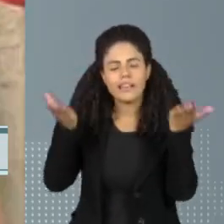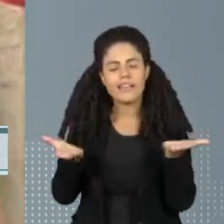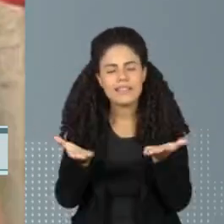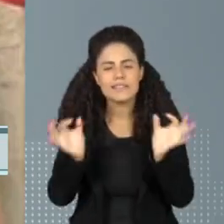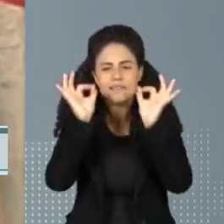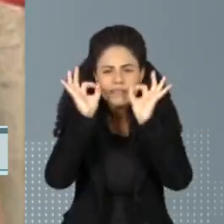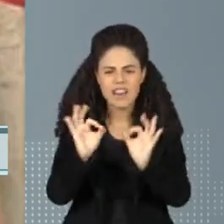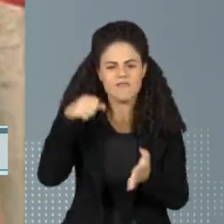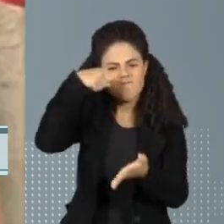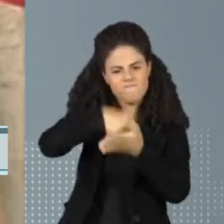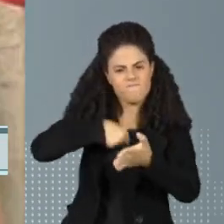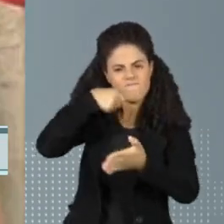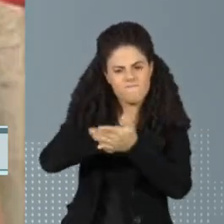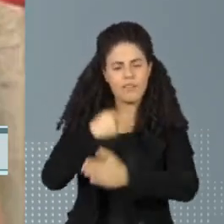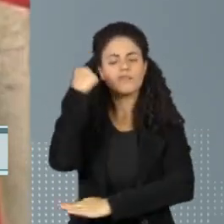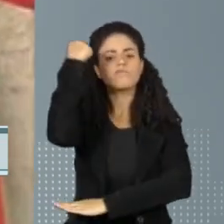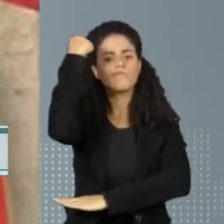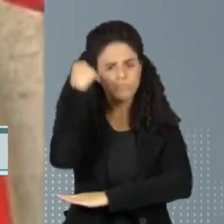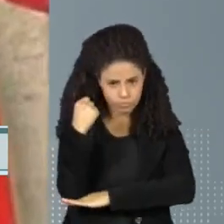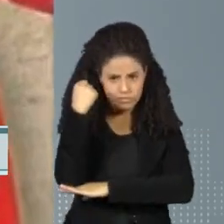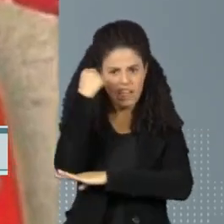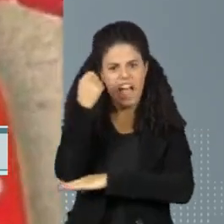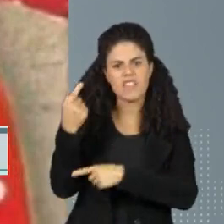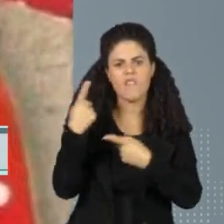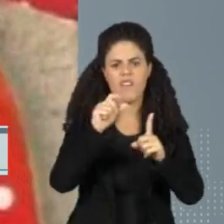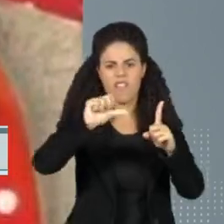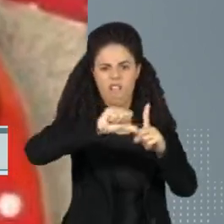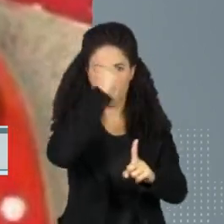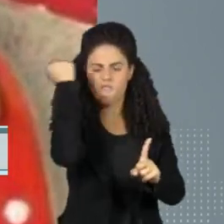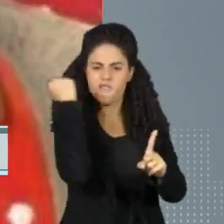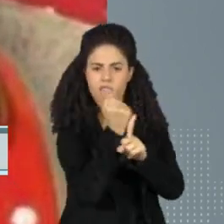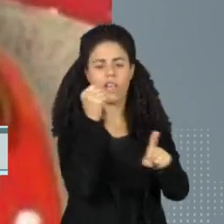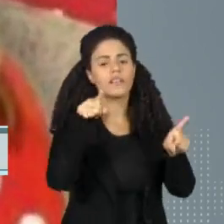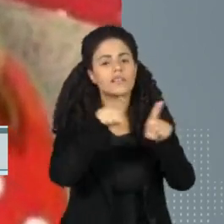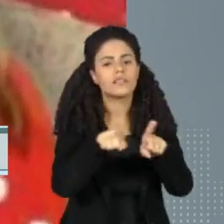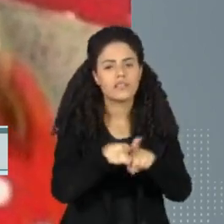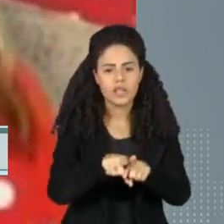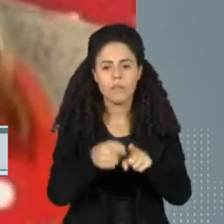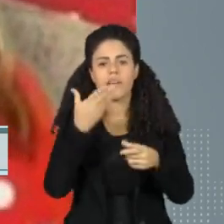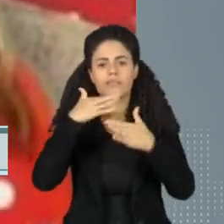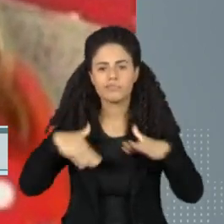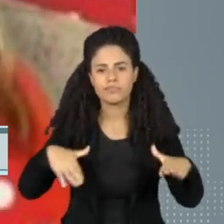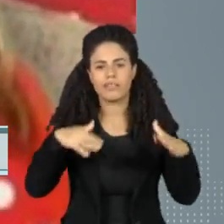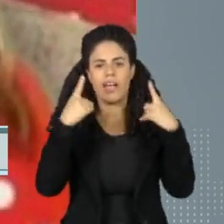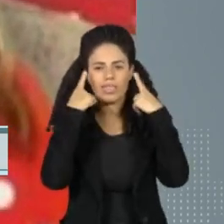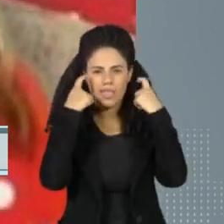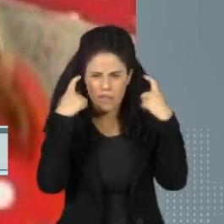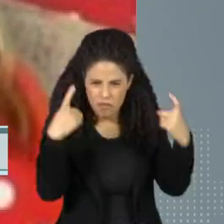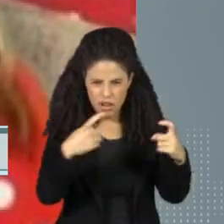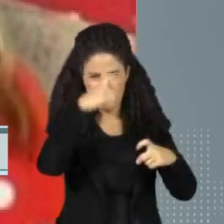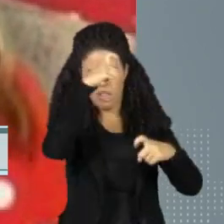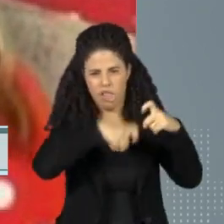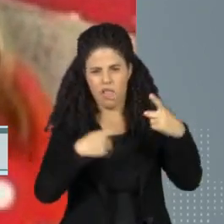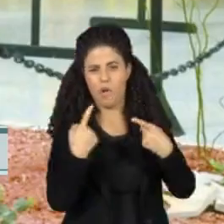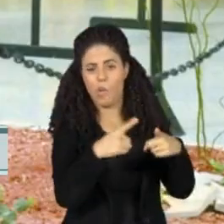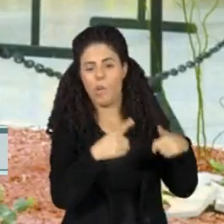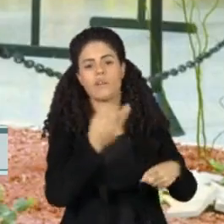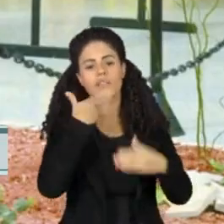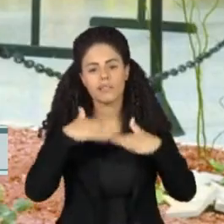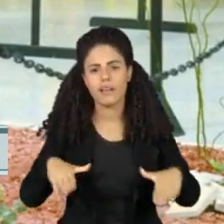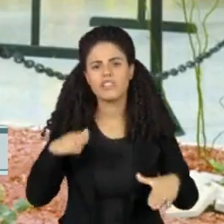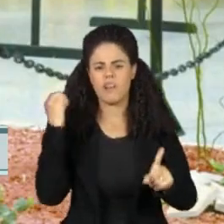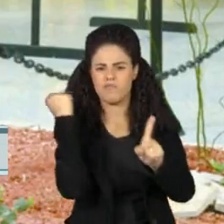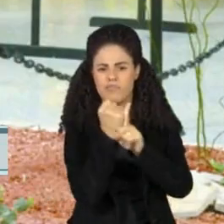resistência contra o feminicídio e a violência sexual contra crianças e adolescentes. Ela foi assassinada há 80